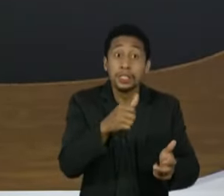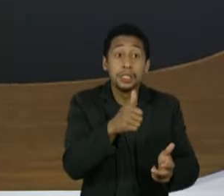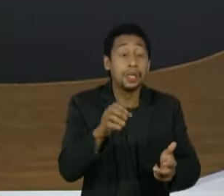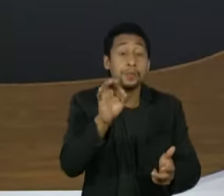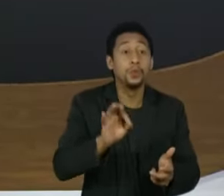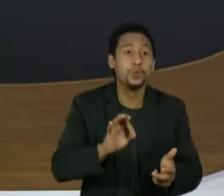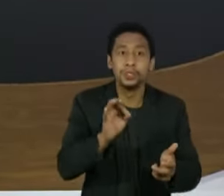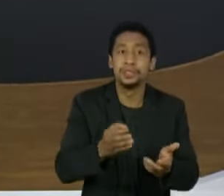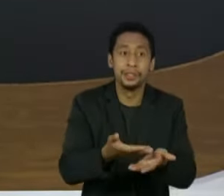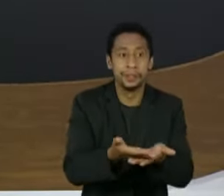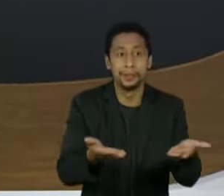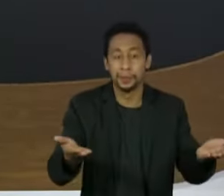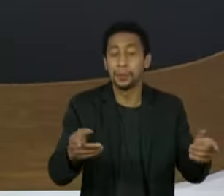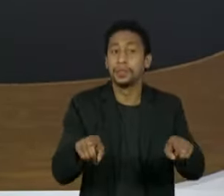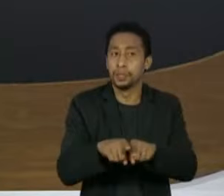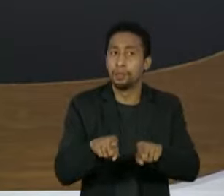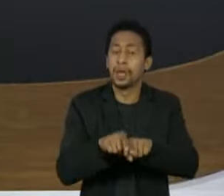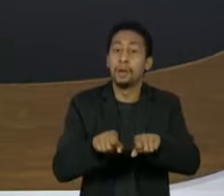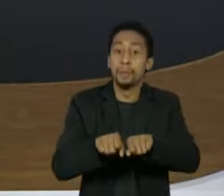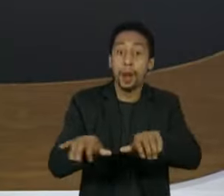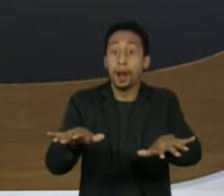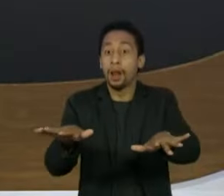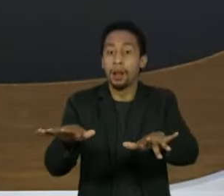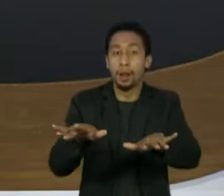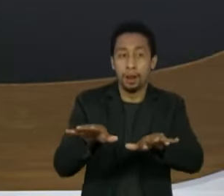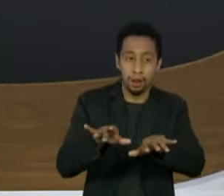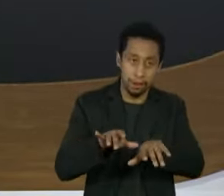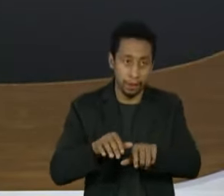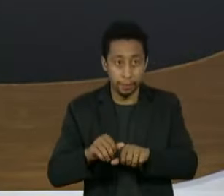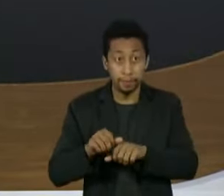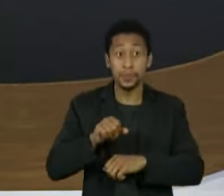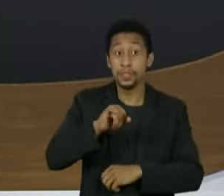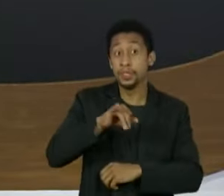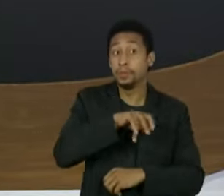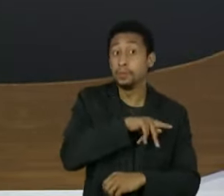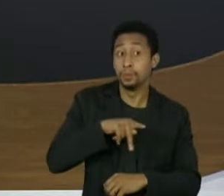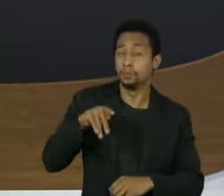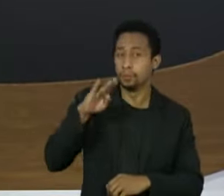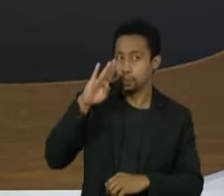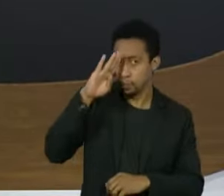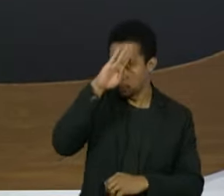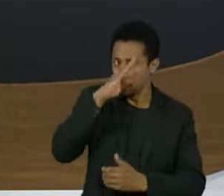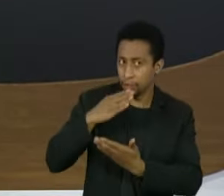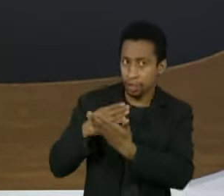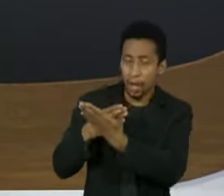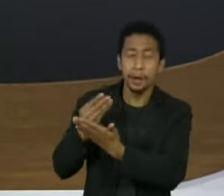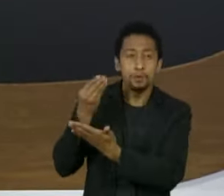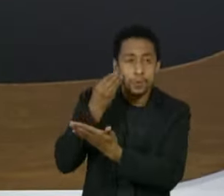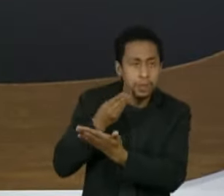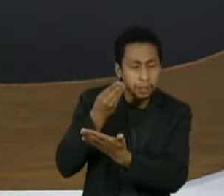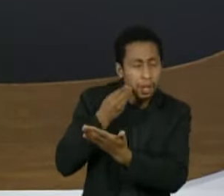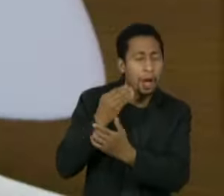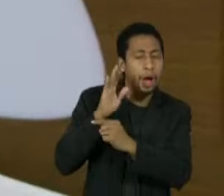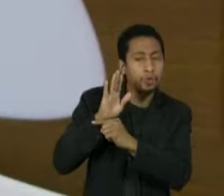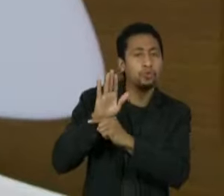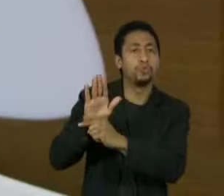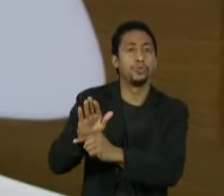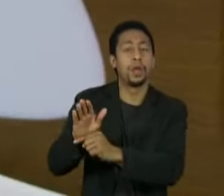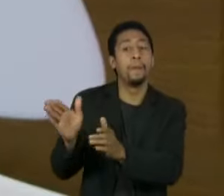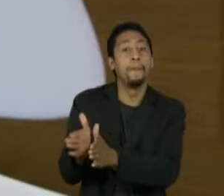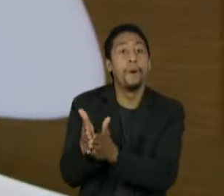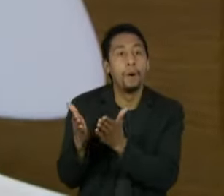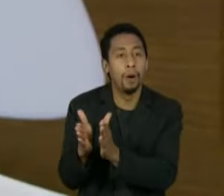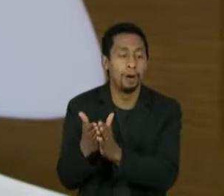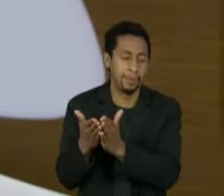arrefecimento da pandemia? Caso o Bolsonaro adote alguma medida para atingir os mais pobres, como o Auxílio Brasil,